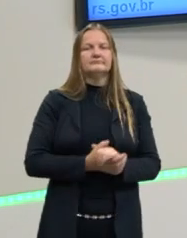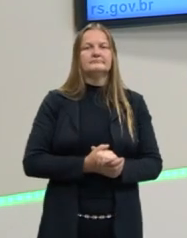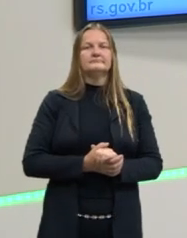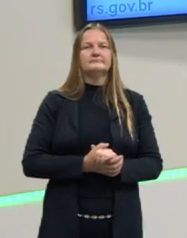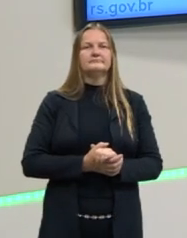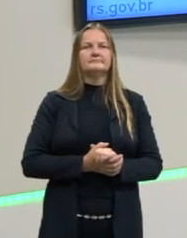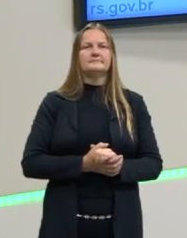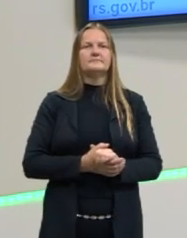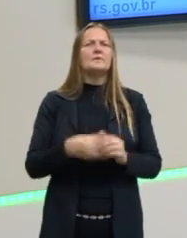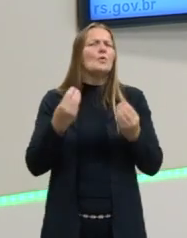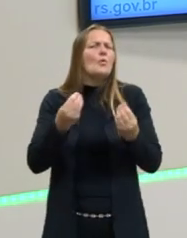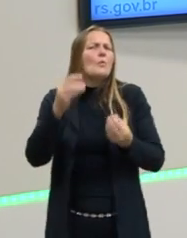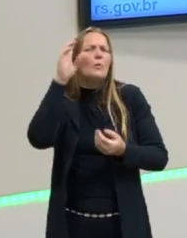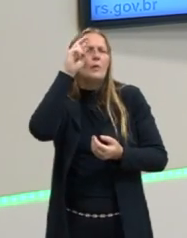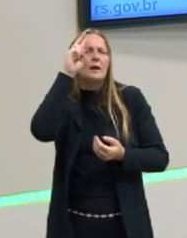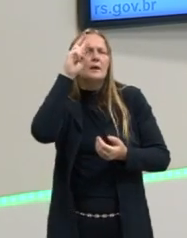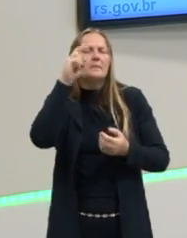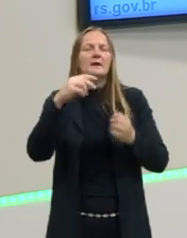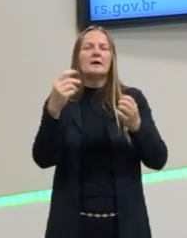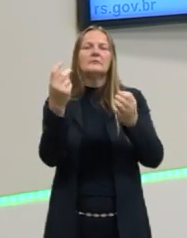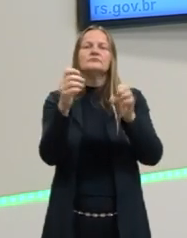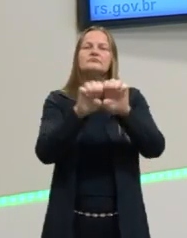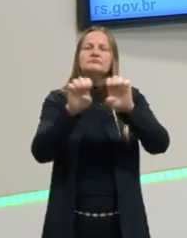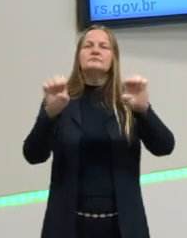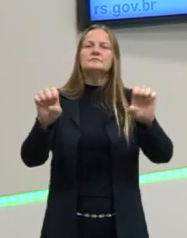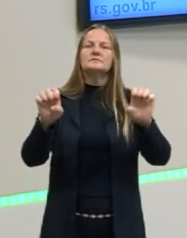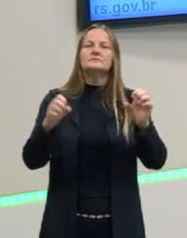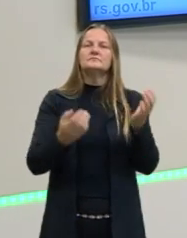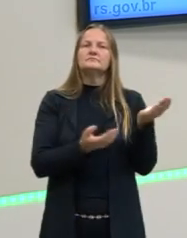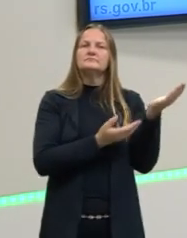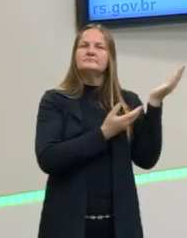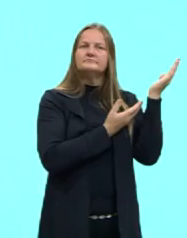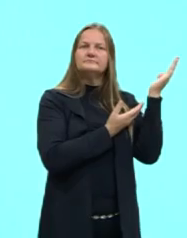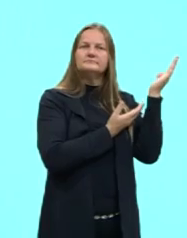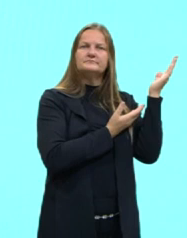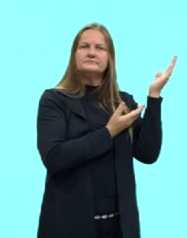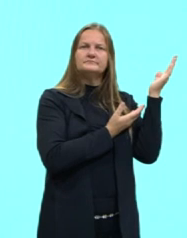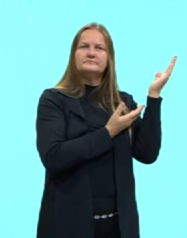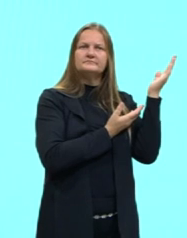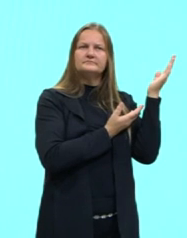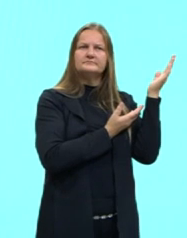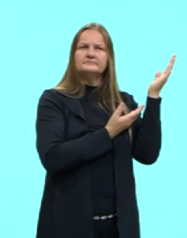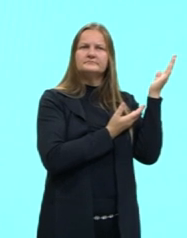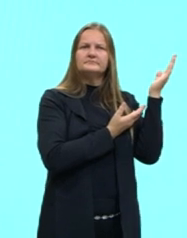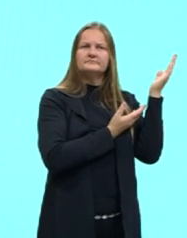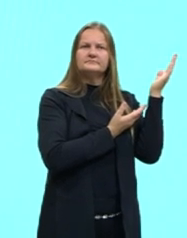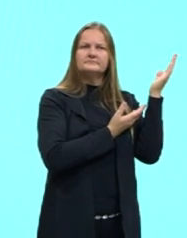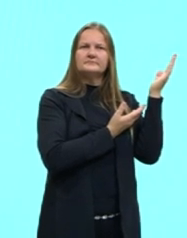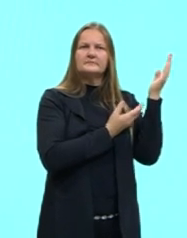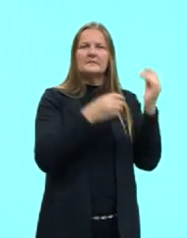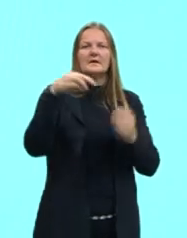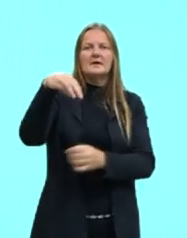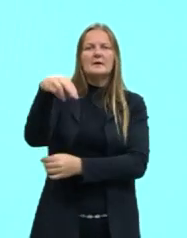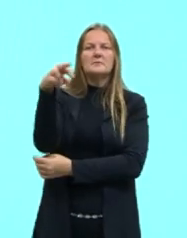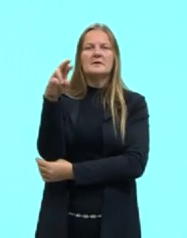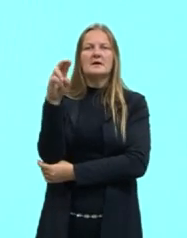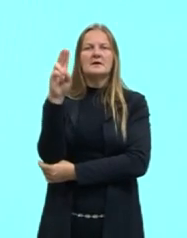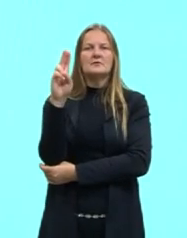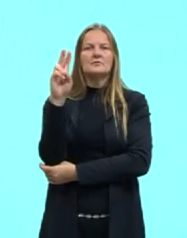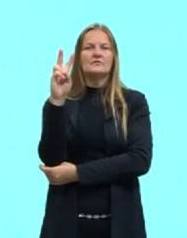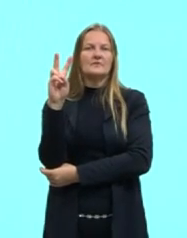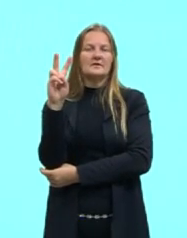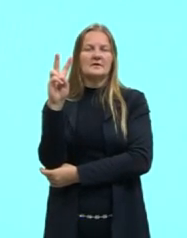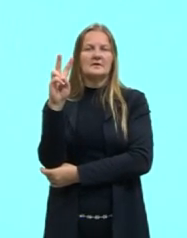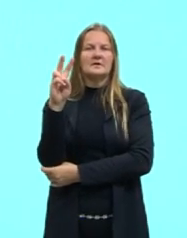para lembrar dessa equação horária? A equação horária do MRUV, ela é uma equação de segundo